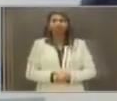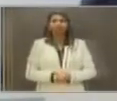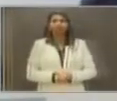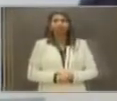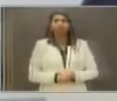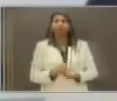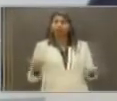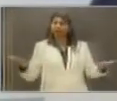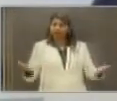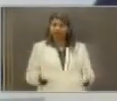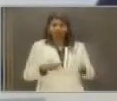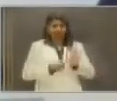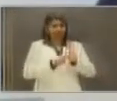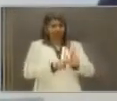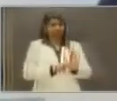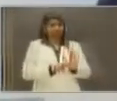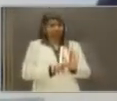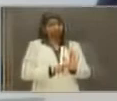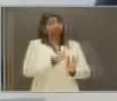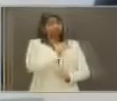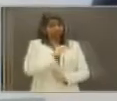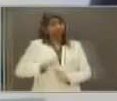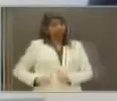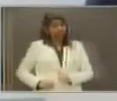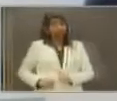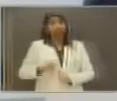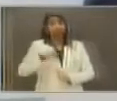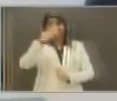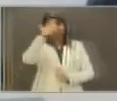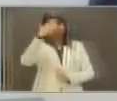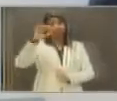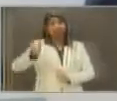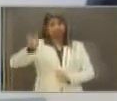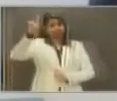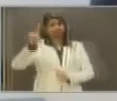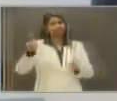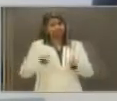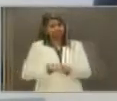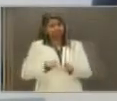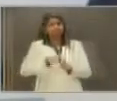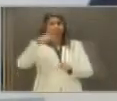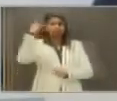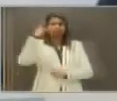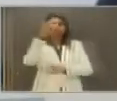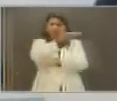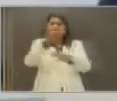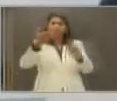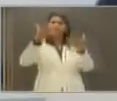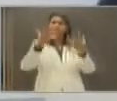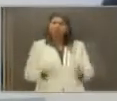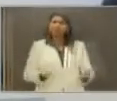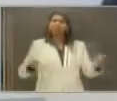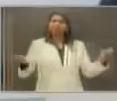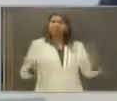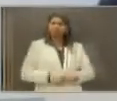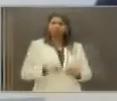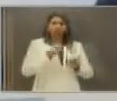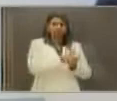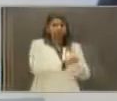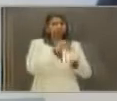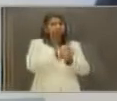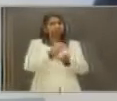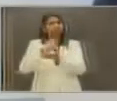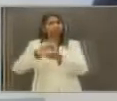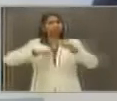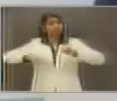momento de ser senador da Paraíba, primeiro com a graça de Deus e com o conceito do povo da Paraíba, para trabalhar em benefício dos paraibanos. Fazer com que